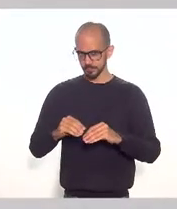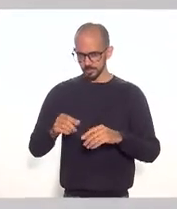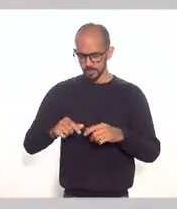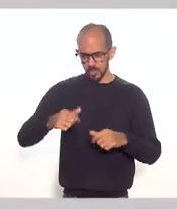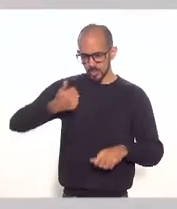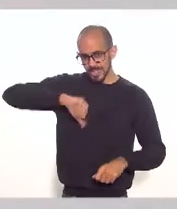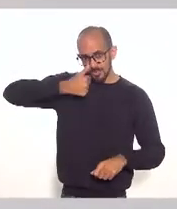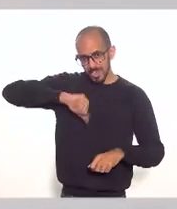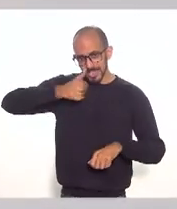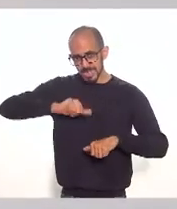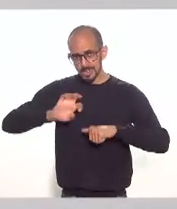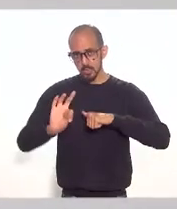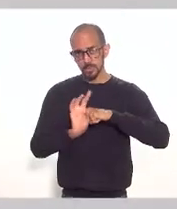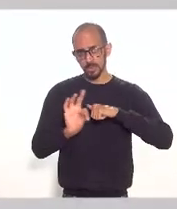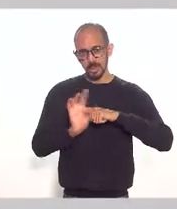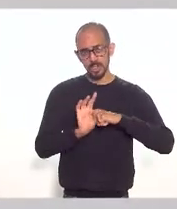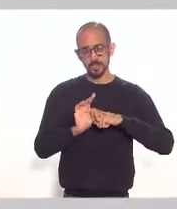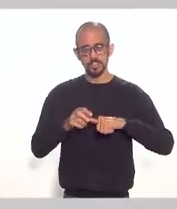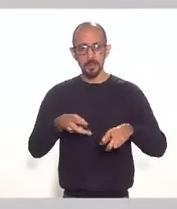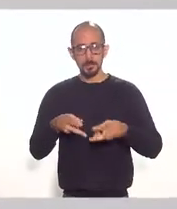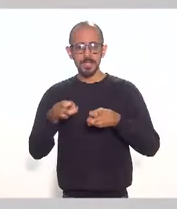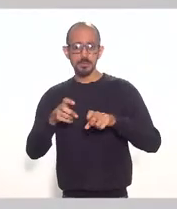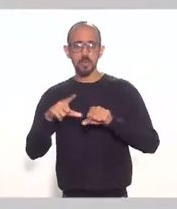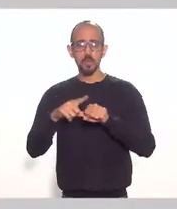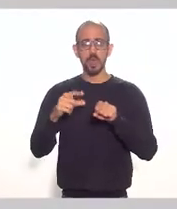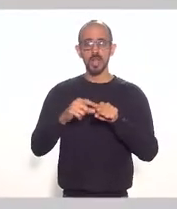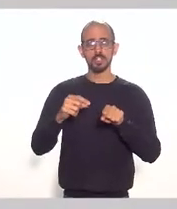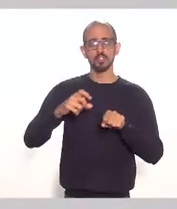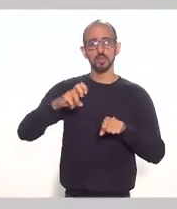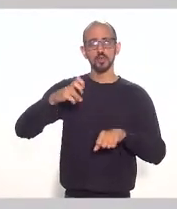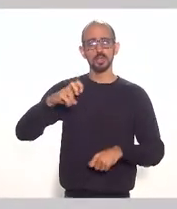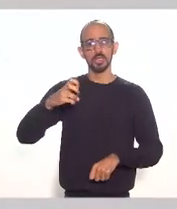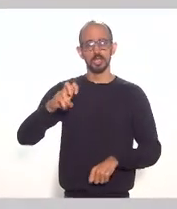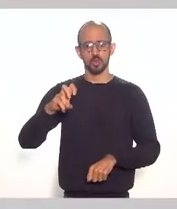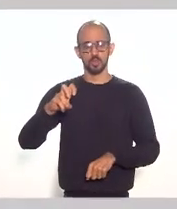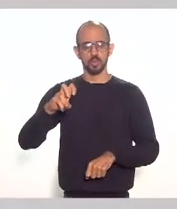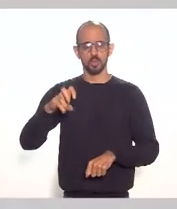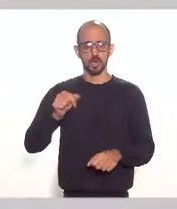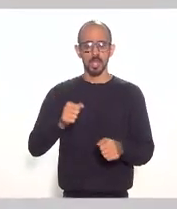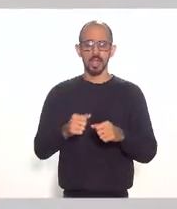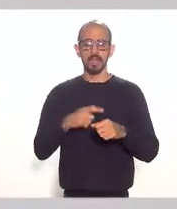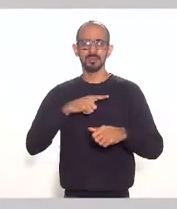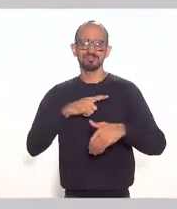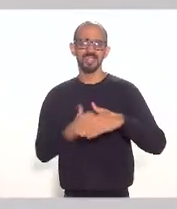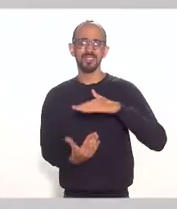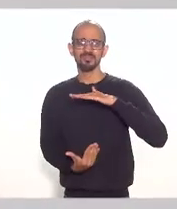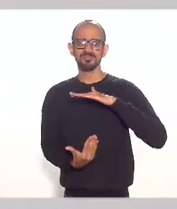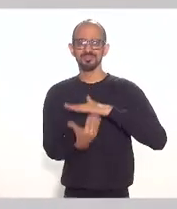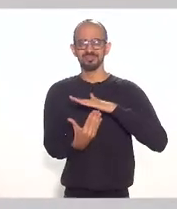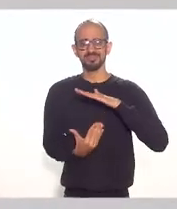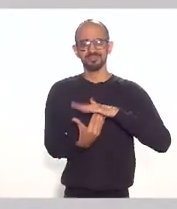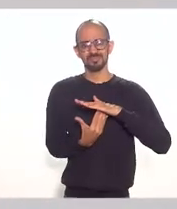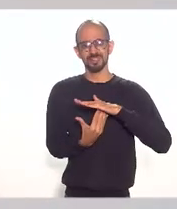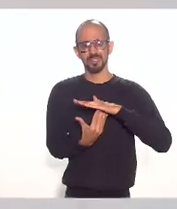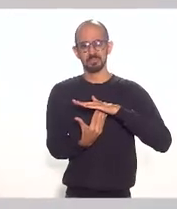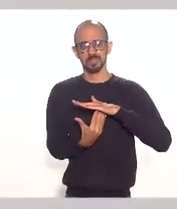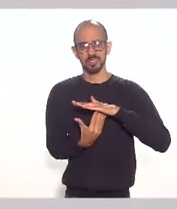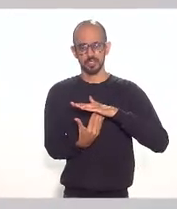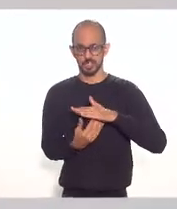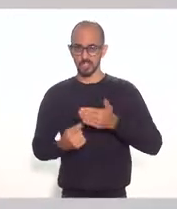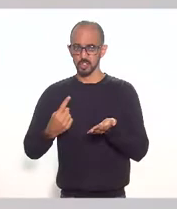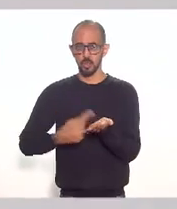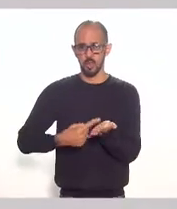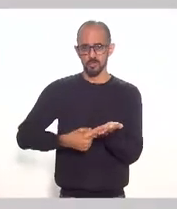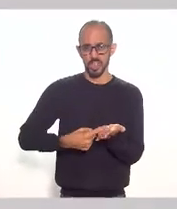observa que a cláusula quinta ela delimita efetivamente a cláusula quinta do convênio delimita